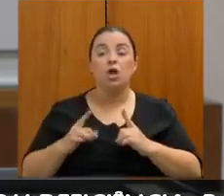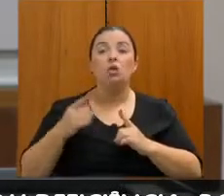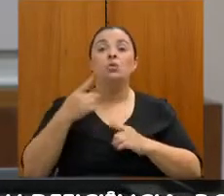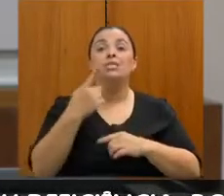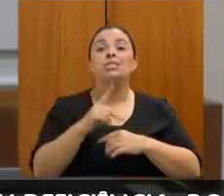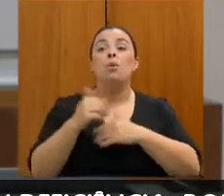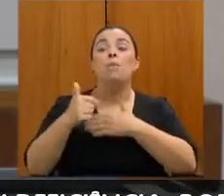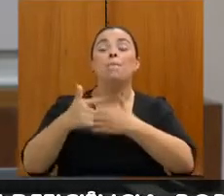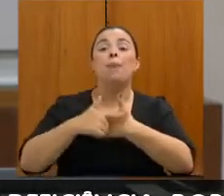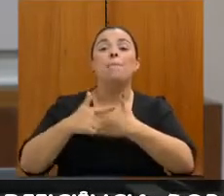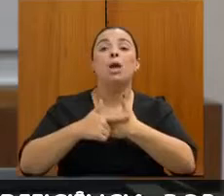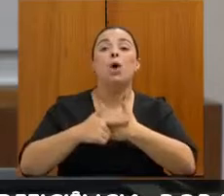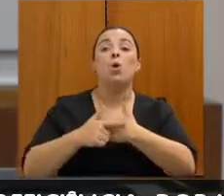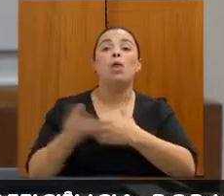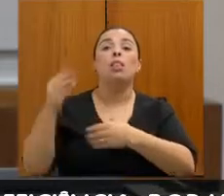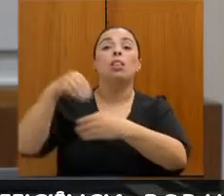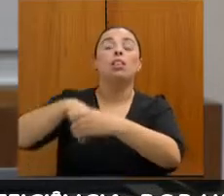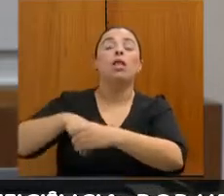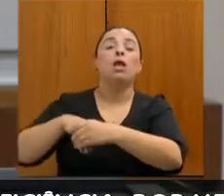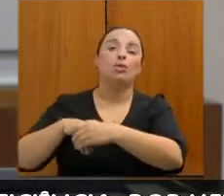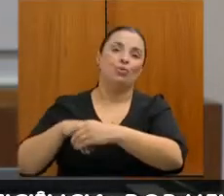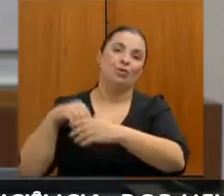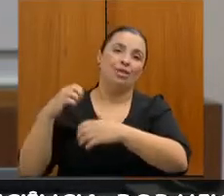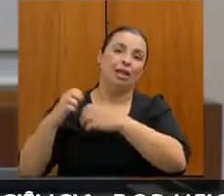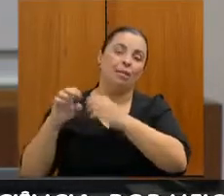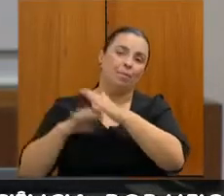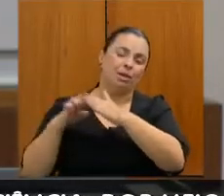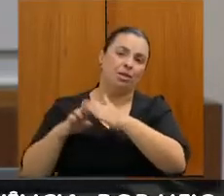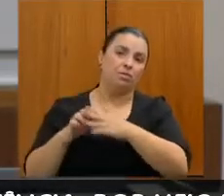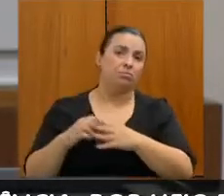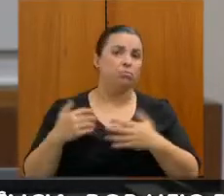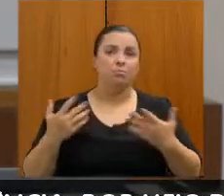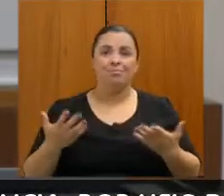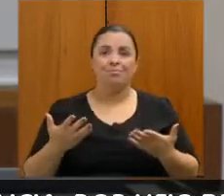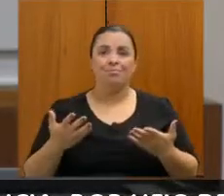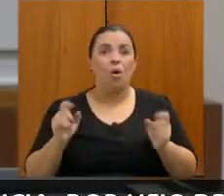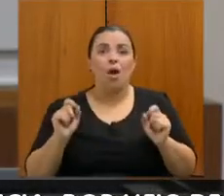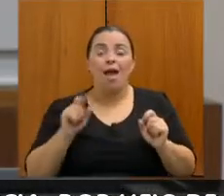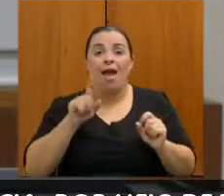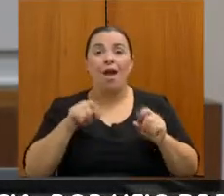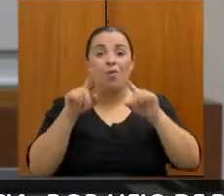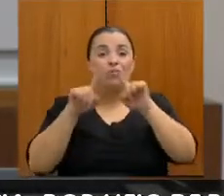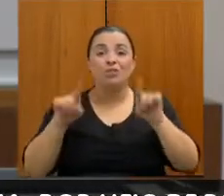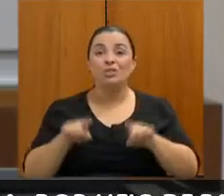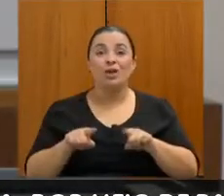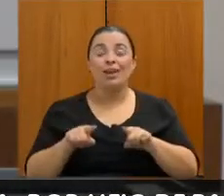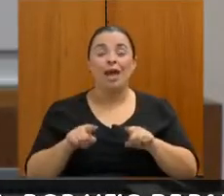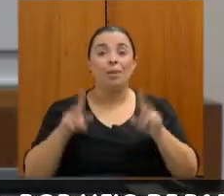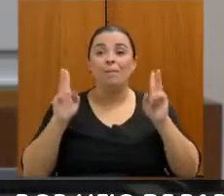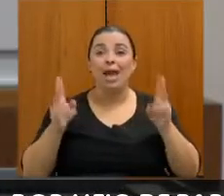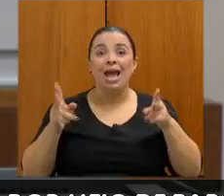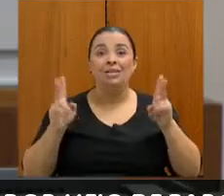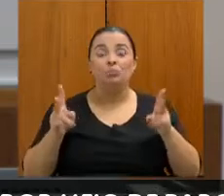um funcionário, que tem todos os direitos, como todos os outros empregados, que têm o seu desejo de exercer sua